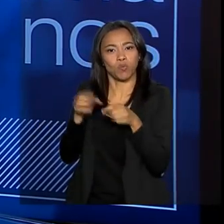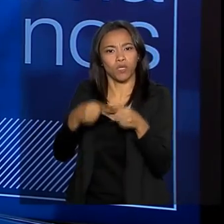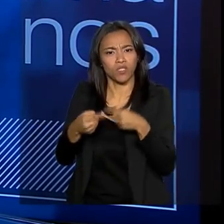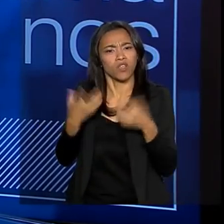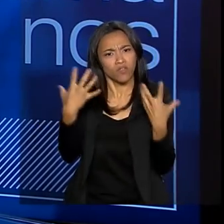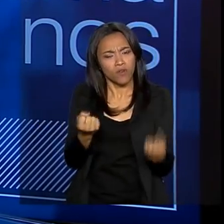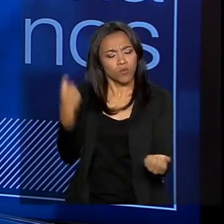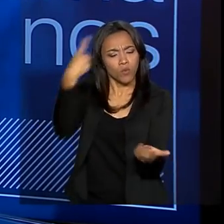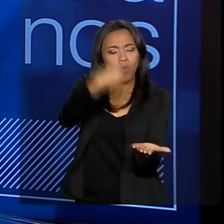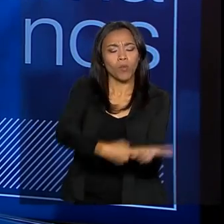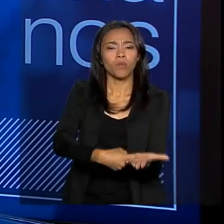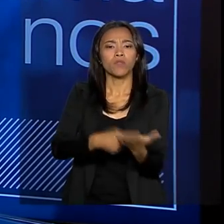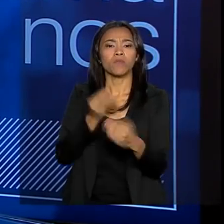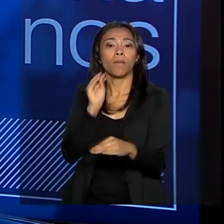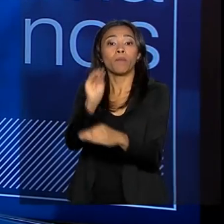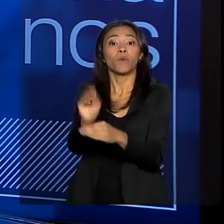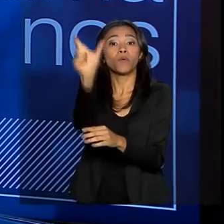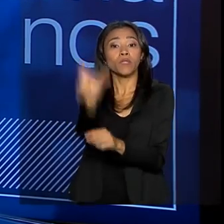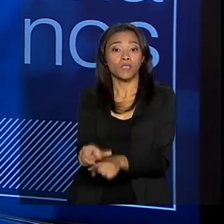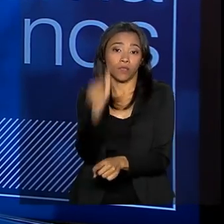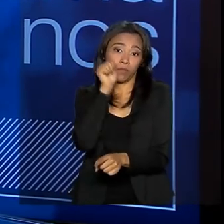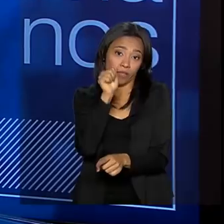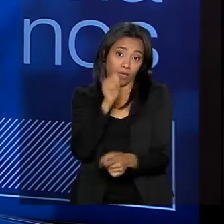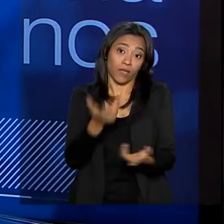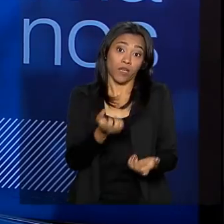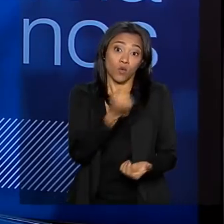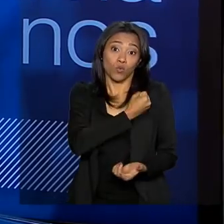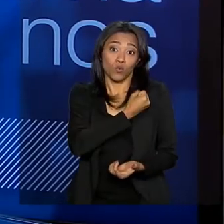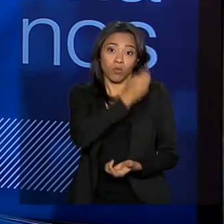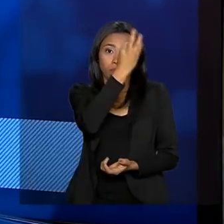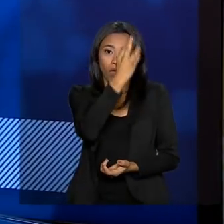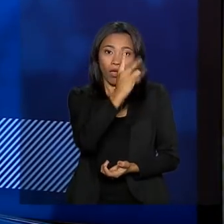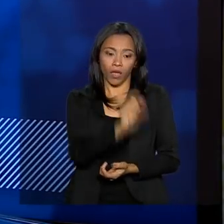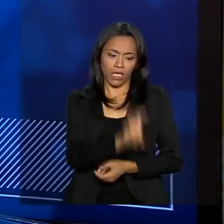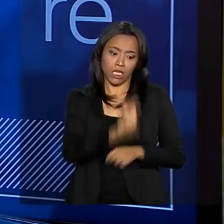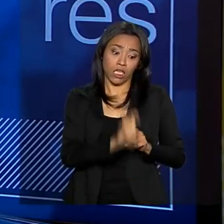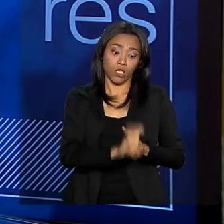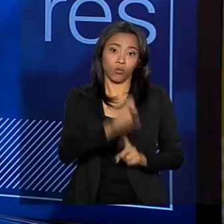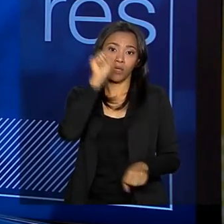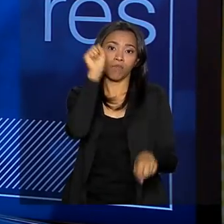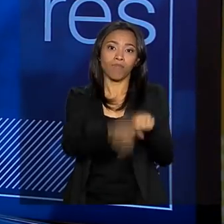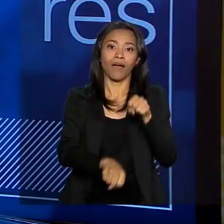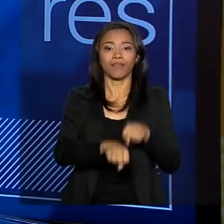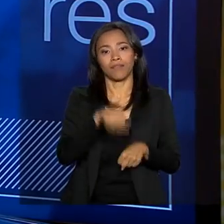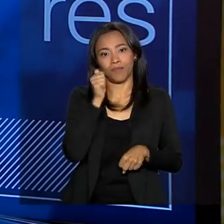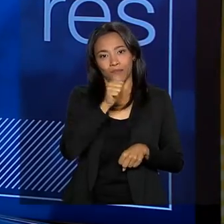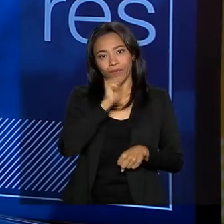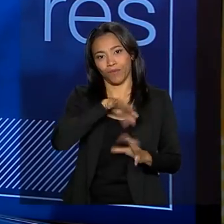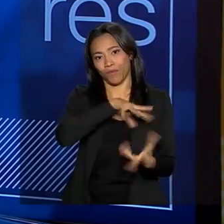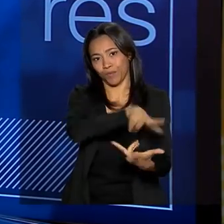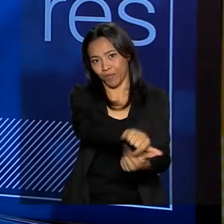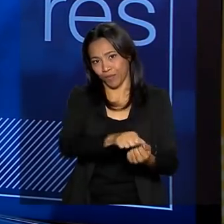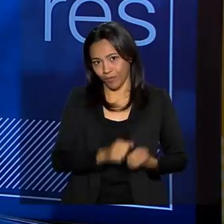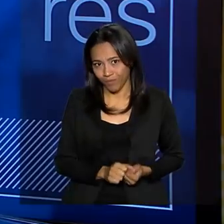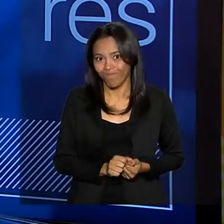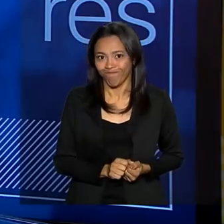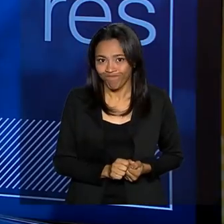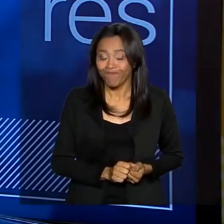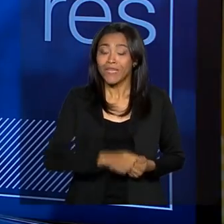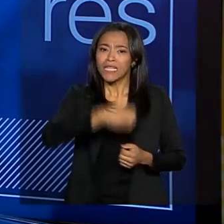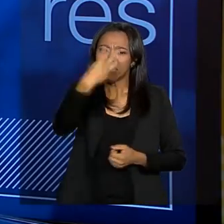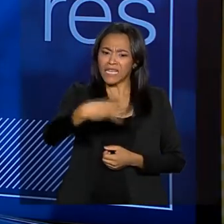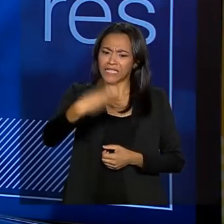pacto pela defesa da mulher. Os números, somos o quinto que mais mata mulheres no mundo. Agora, imagina, temos a terceira melhor